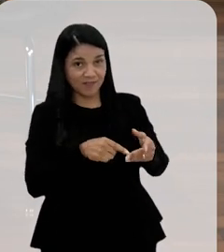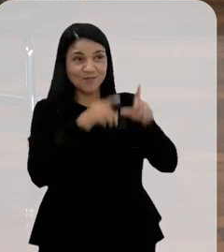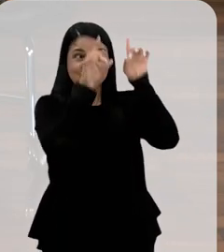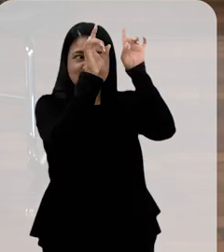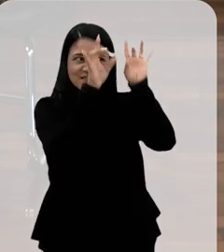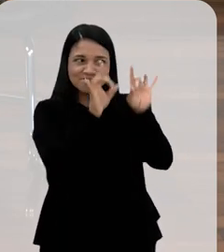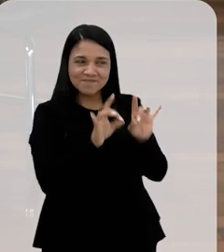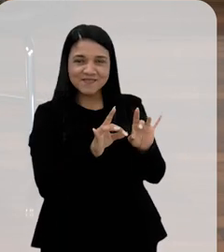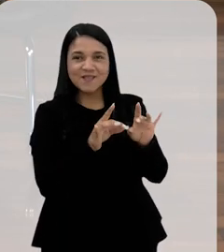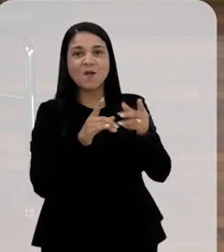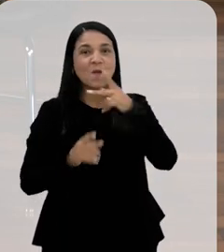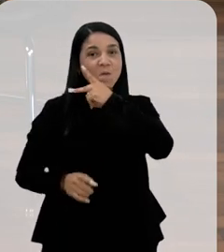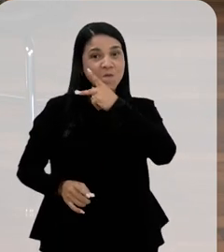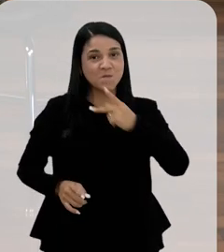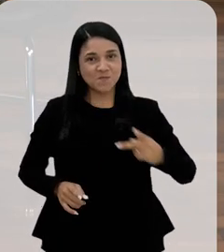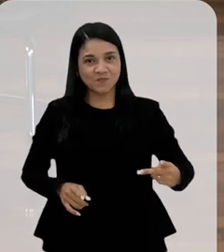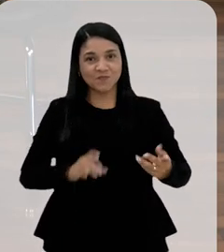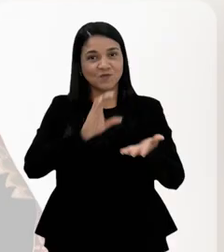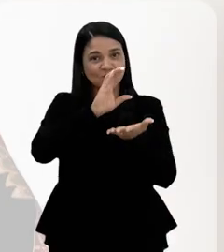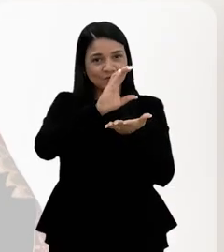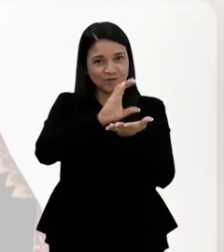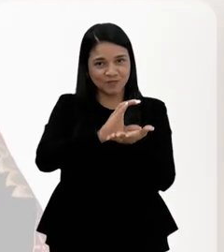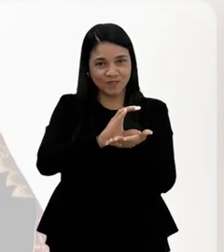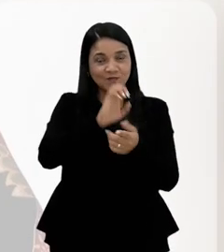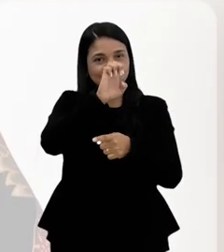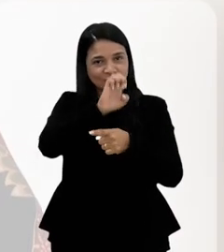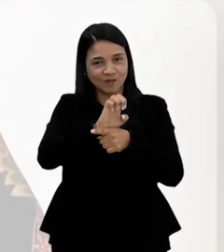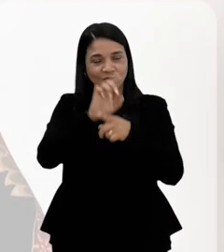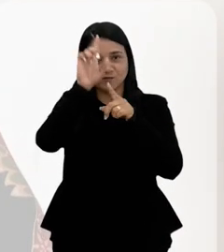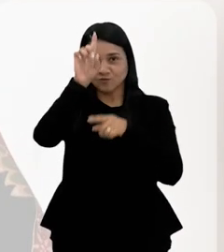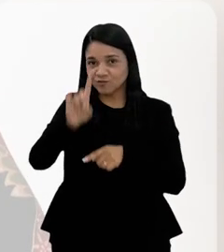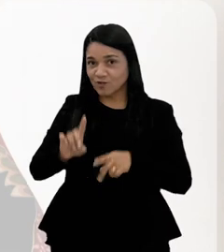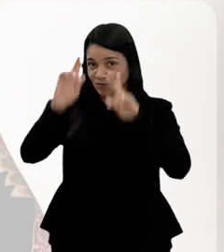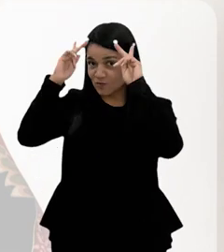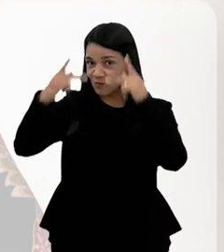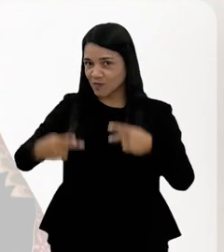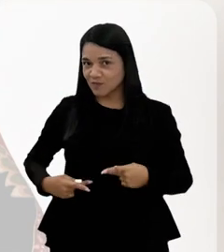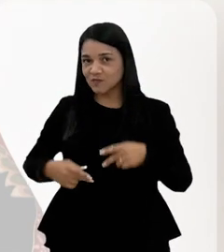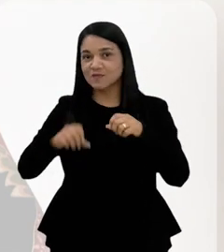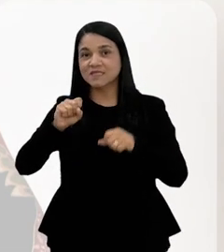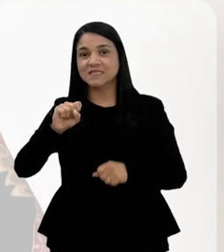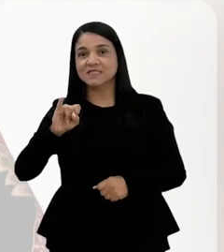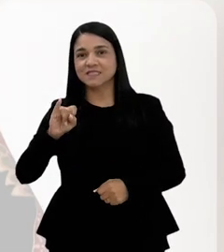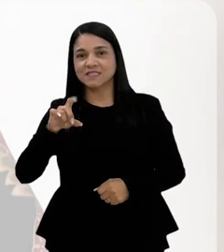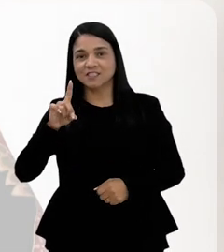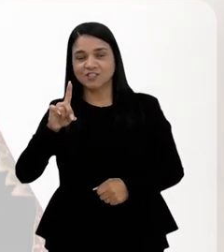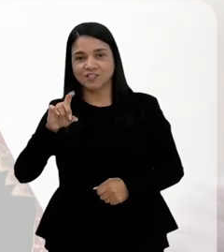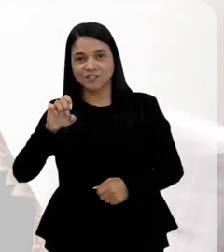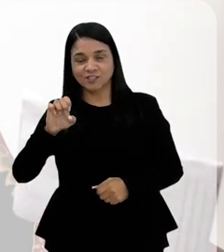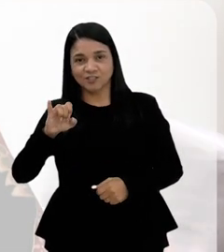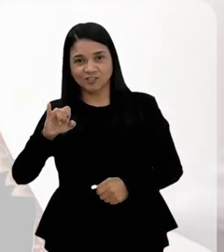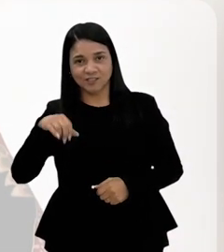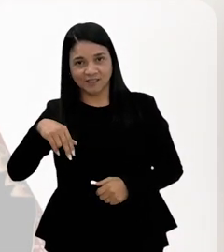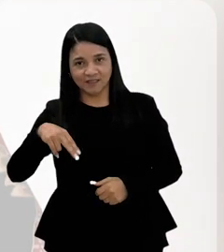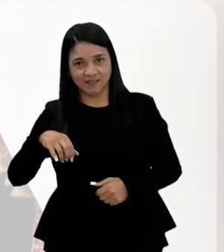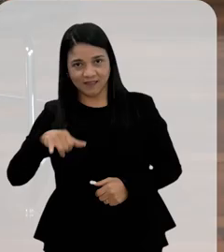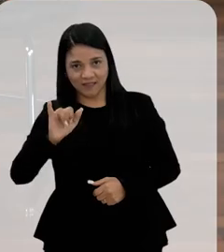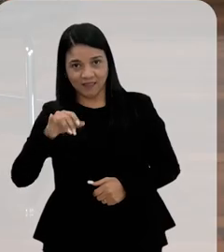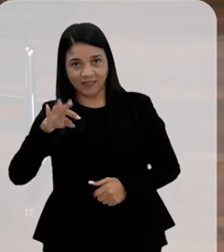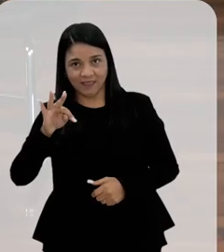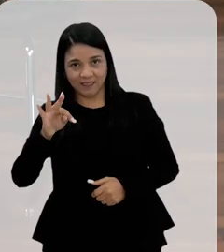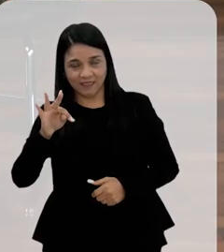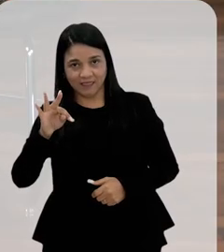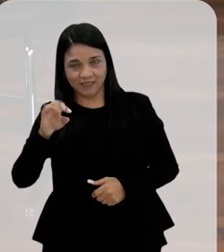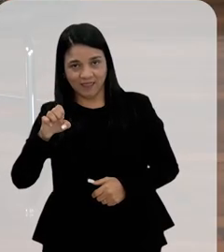muito especial, que é o presidente do Conselho Estadual de Direitos Humanos, Sidney Telles. E aí aqui nós estamos com